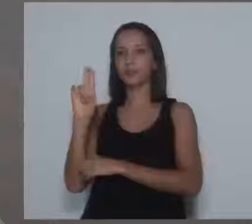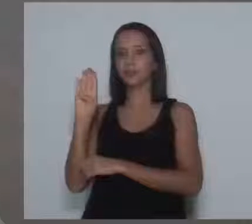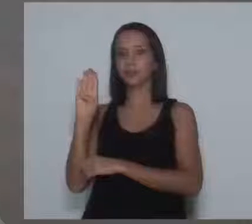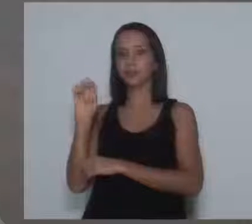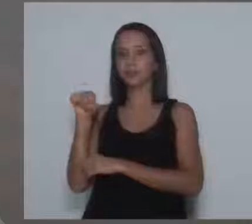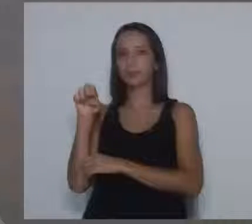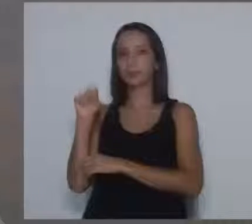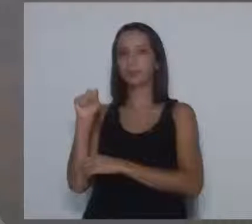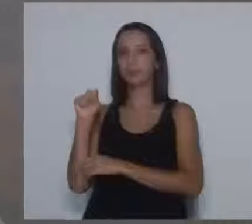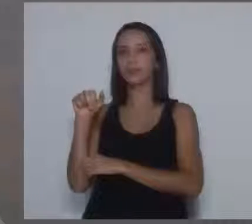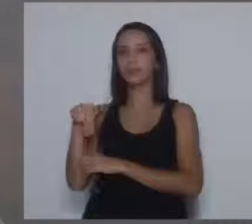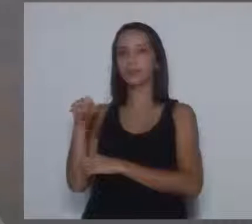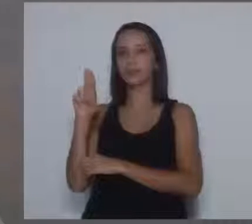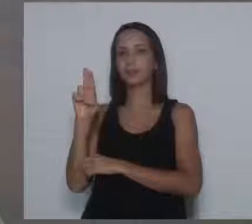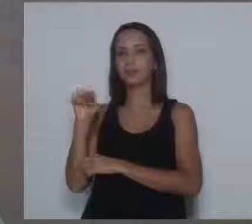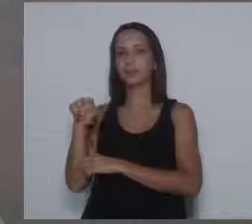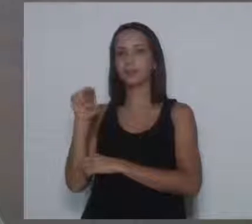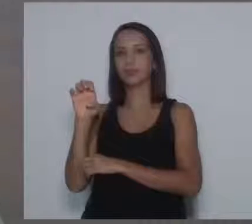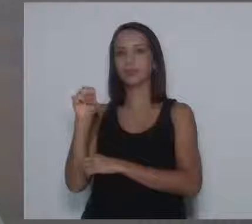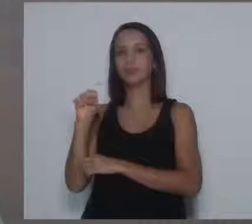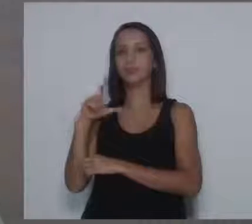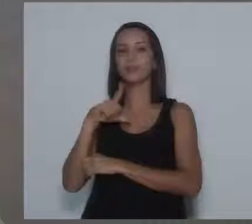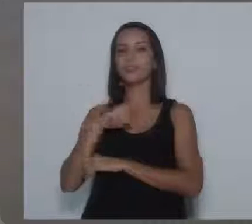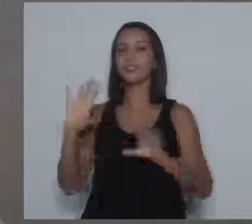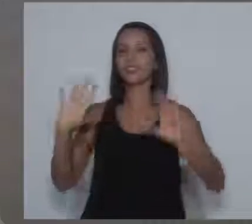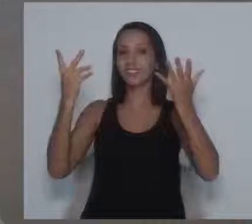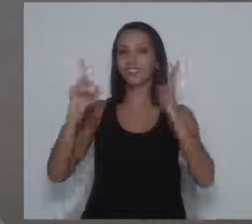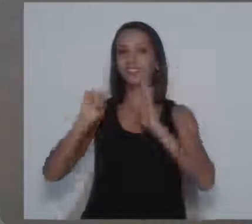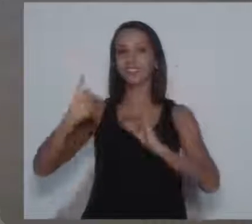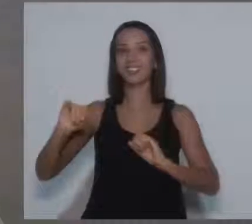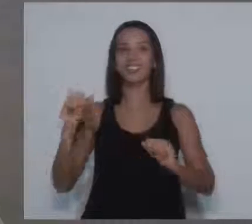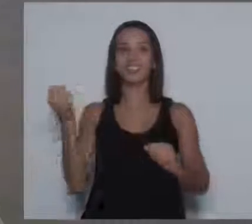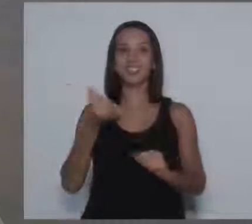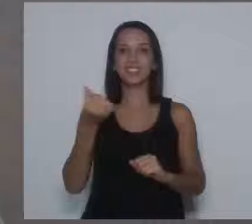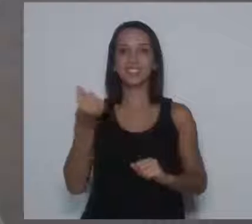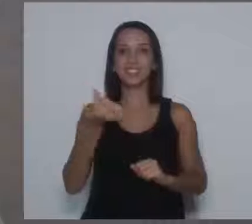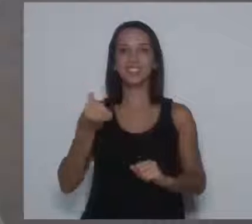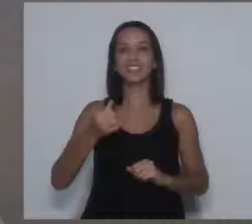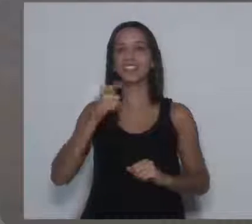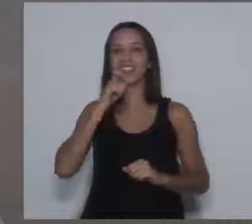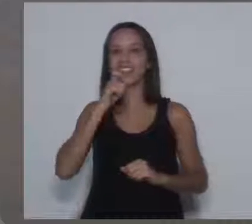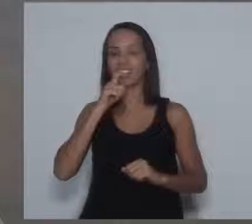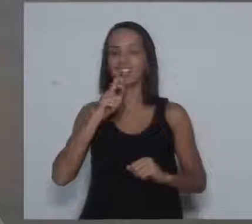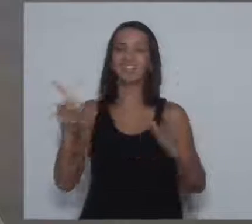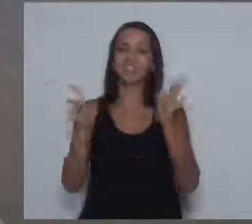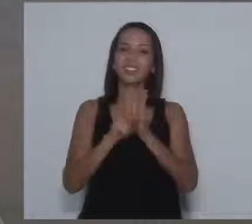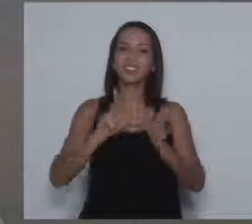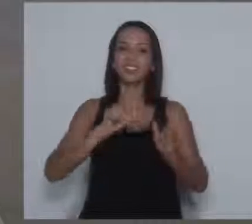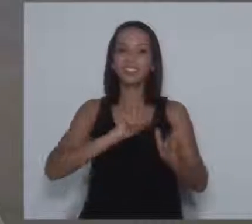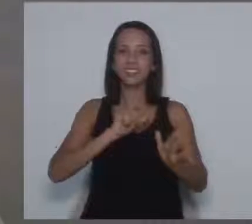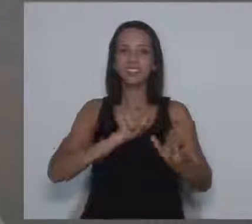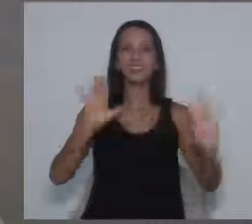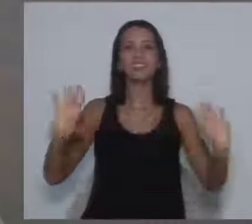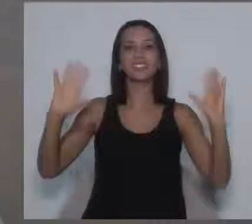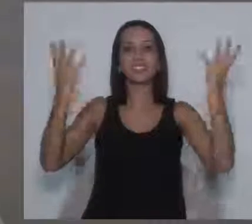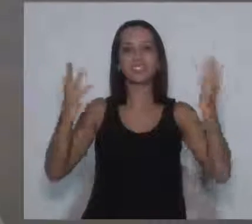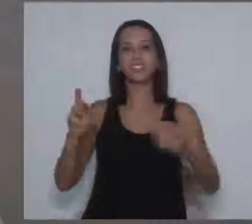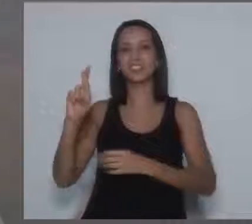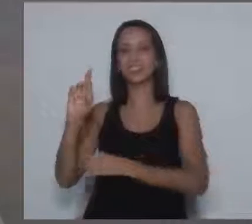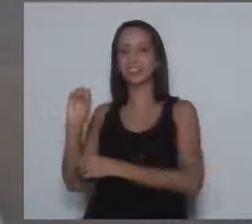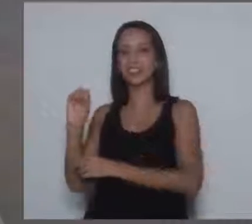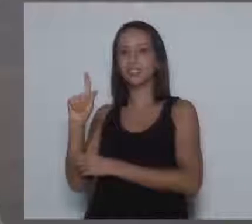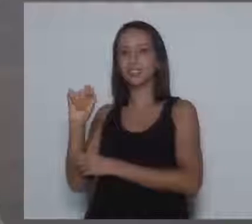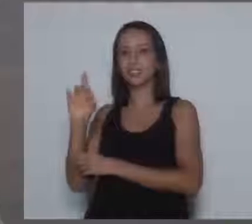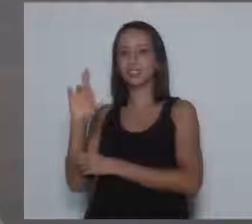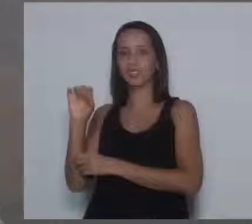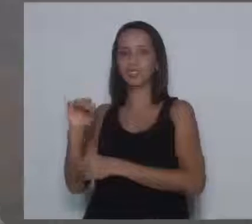sexta-feira, no evento do Dia da Água. Falei com o secretário, na verdade, Rogério, que estava lá, representando